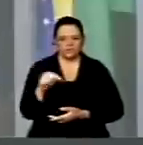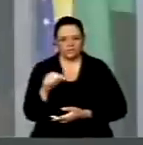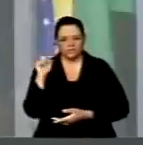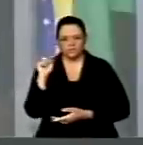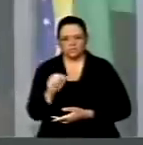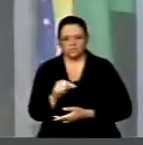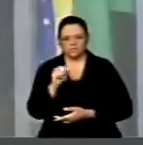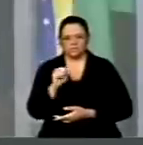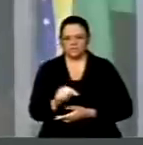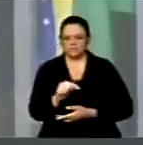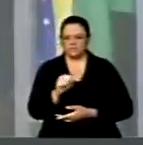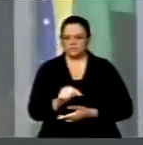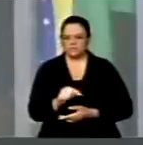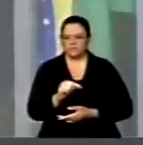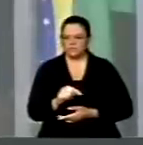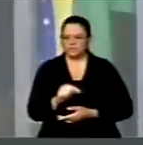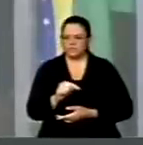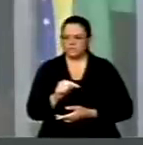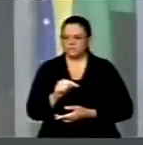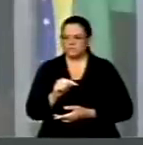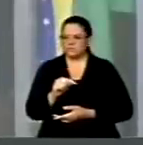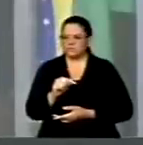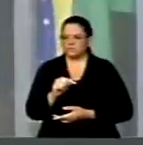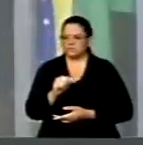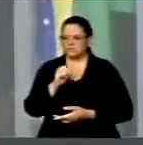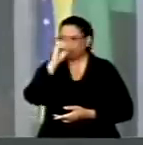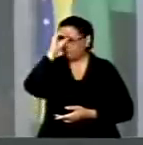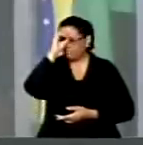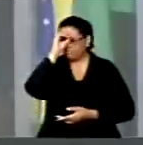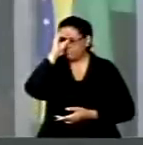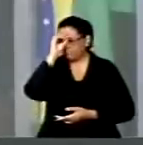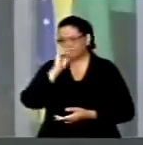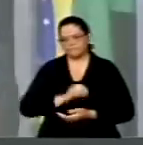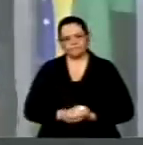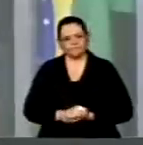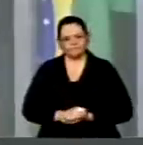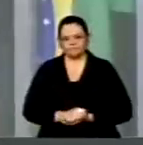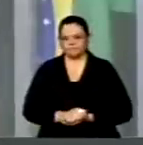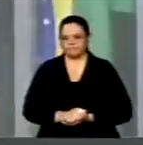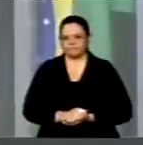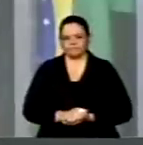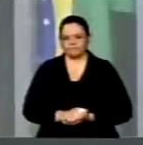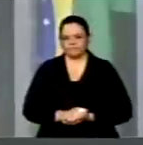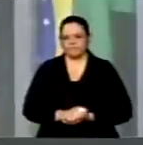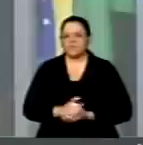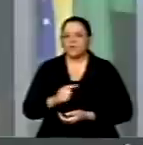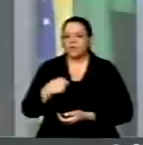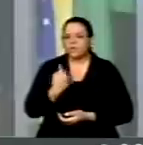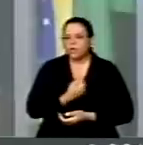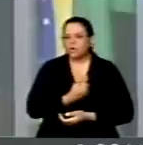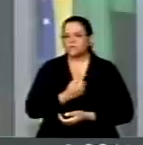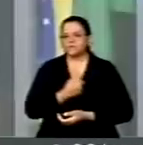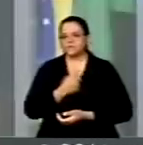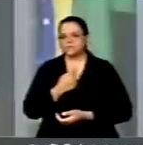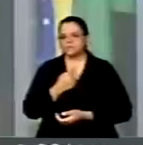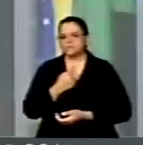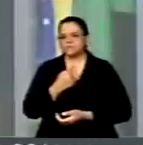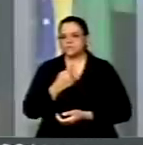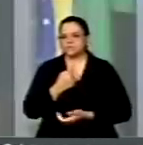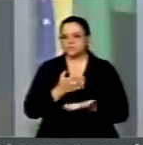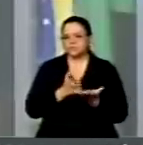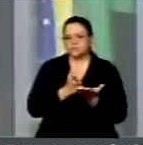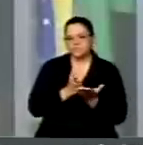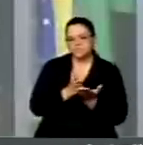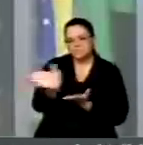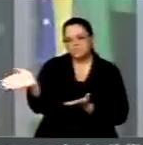seja dado desconhecer que nós estamos incorrendo numa inconstitucionalidade, que nós estamos cometendo um desvio, que